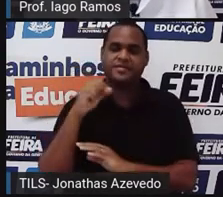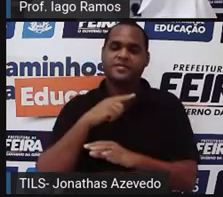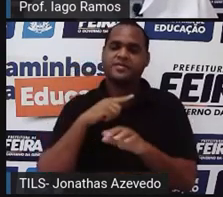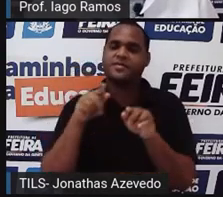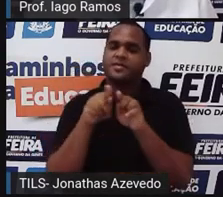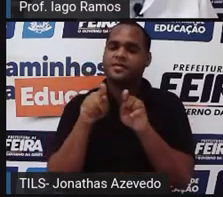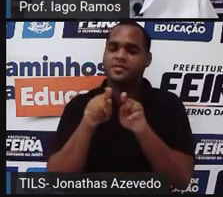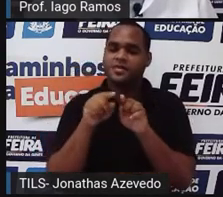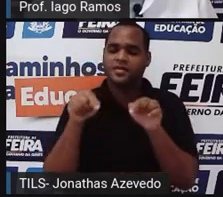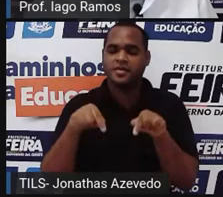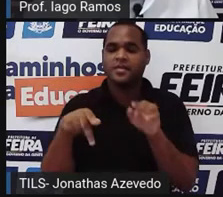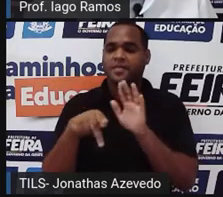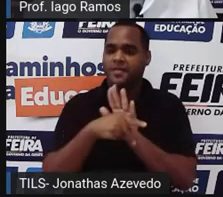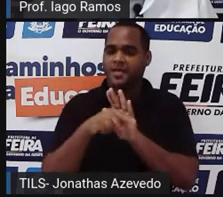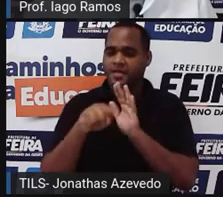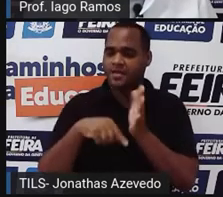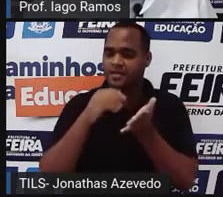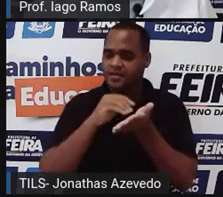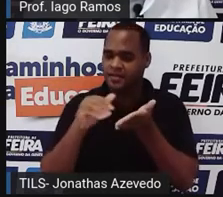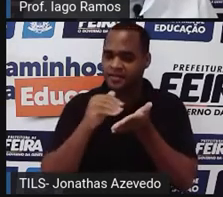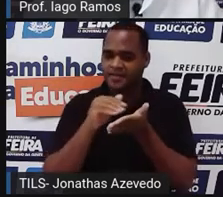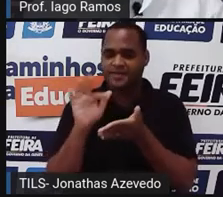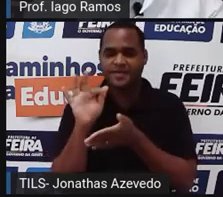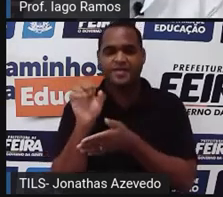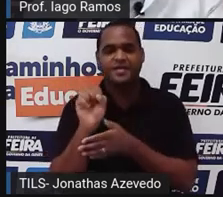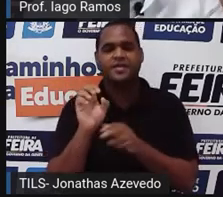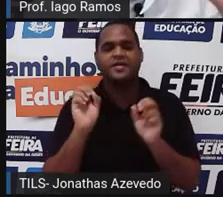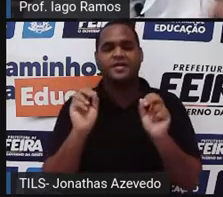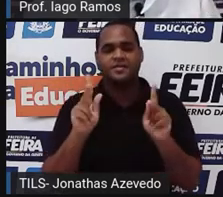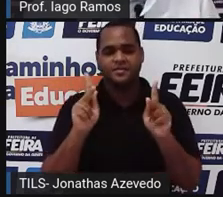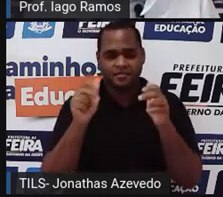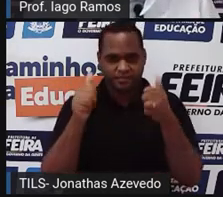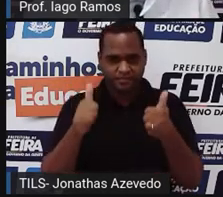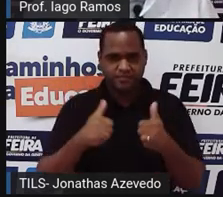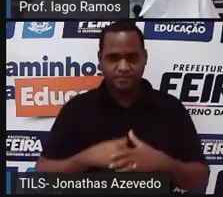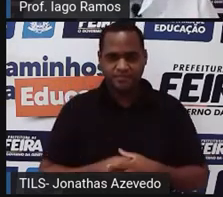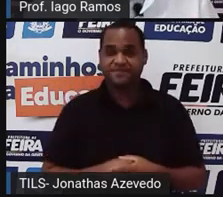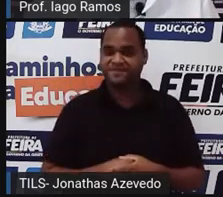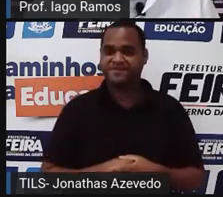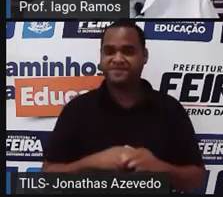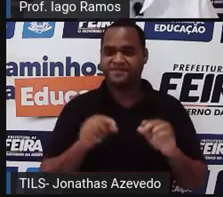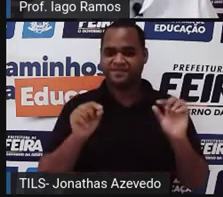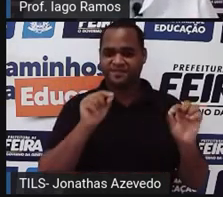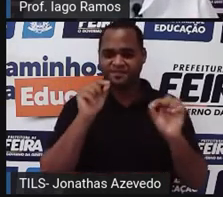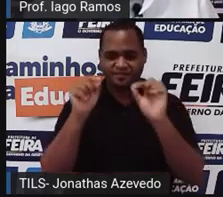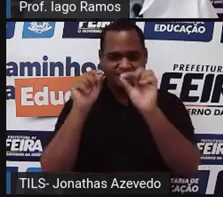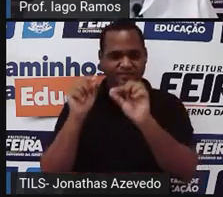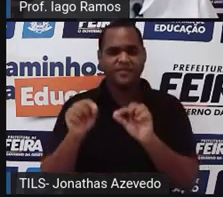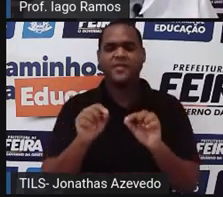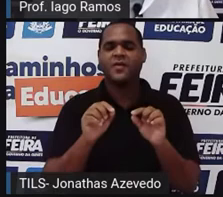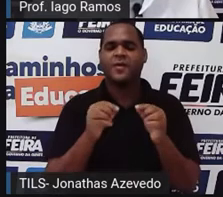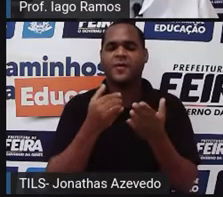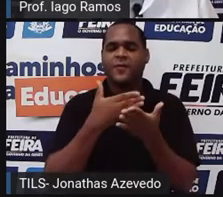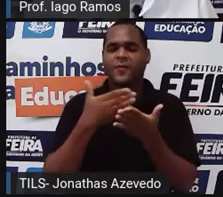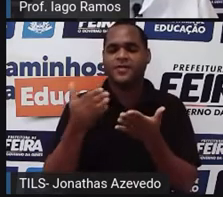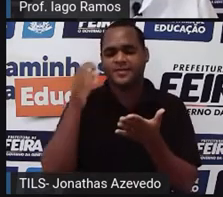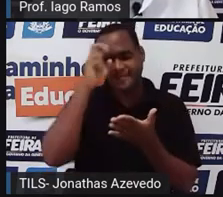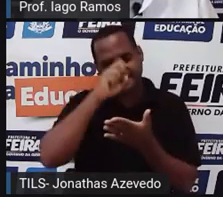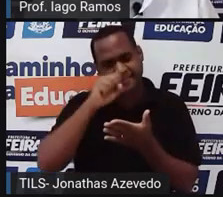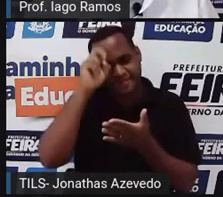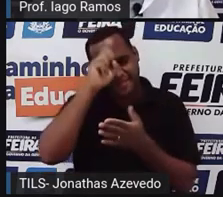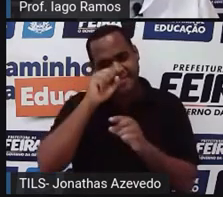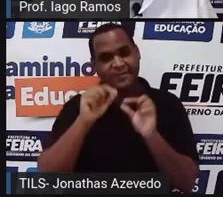também da própria Secretaria de Educação de Feira, tá bom? É isso aí que a gente tem para aprender